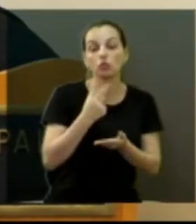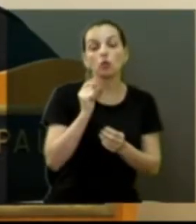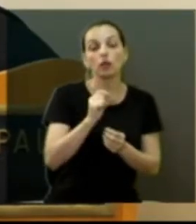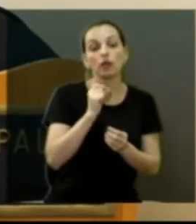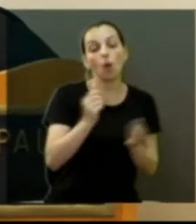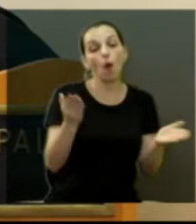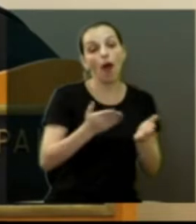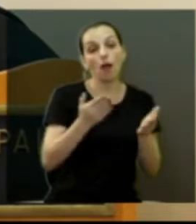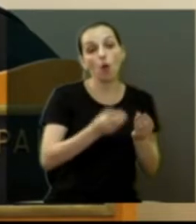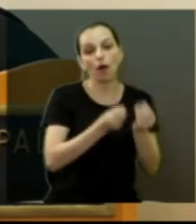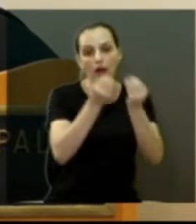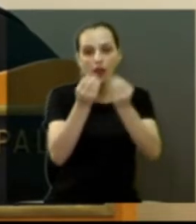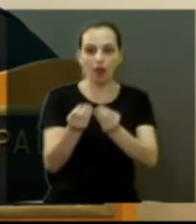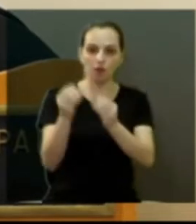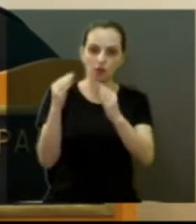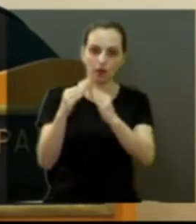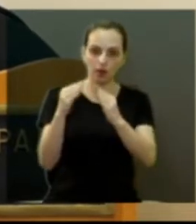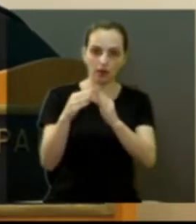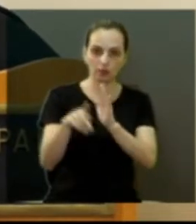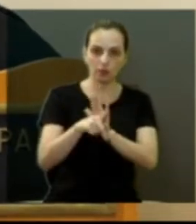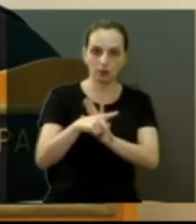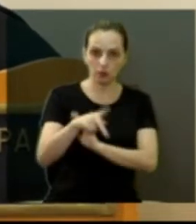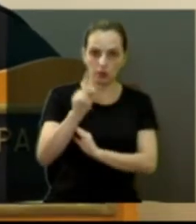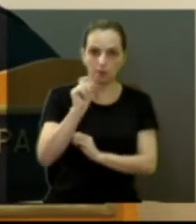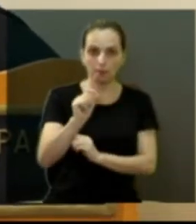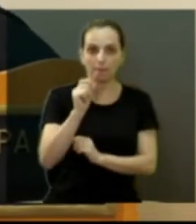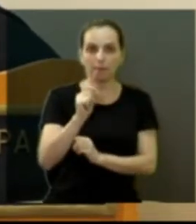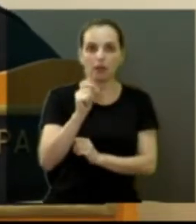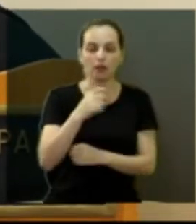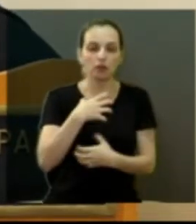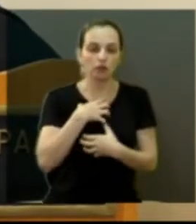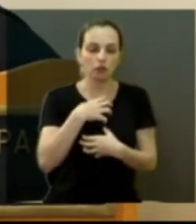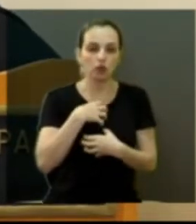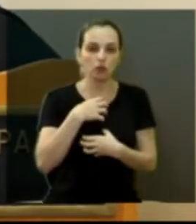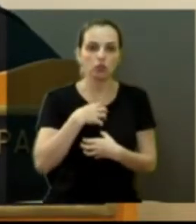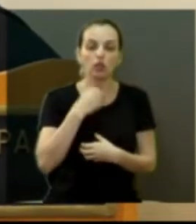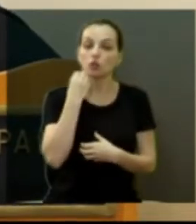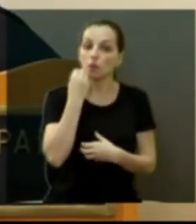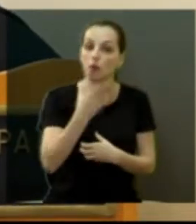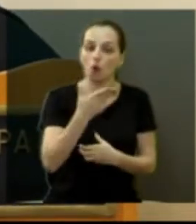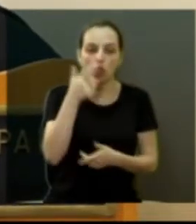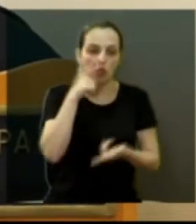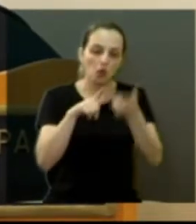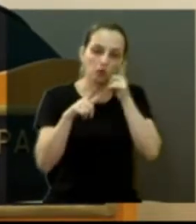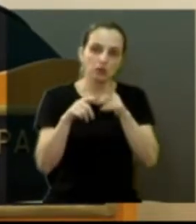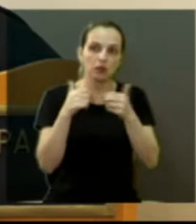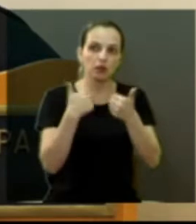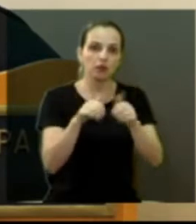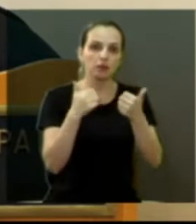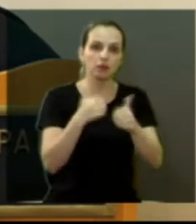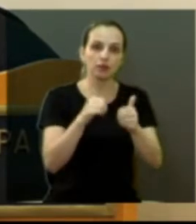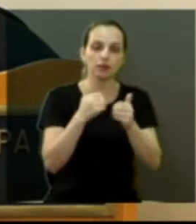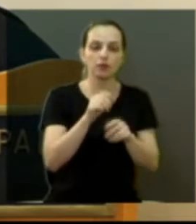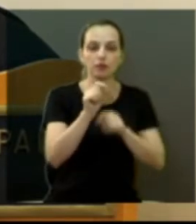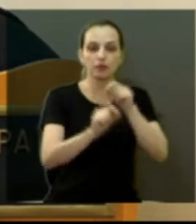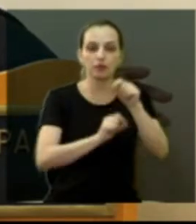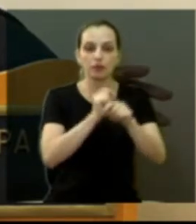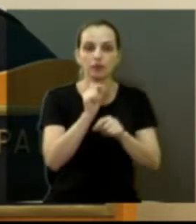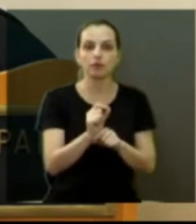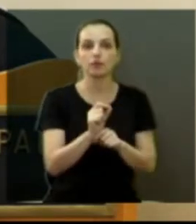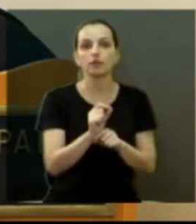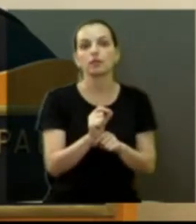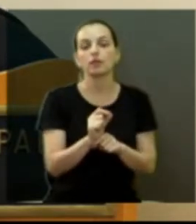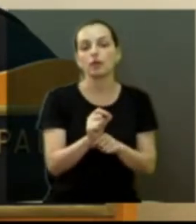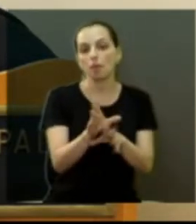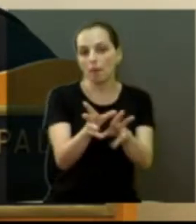nesse momento. Porque você sabe que não é fácil. Muitas vezes não tem nem condição de pegar o ônibus para buscar esse remédio. E aquela